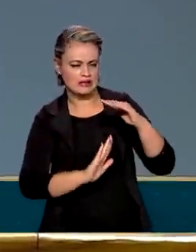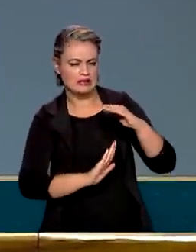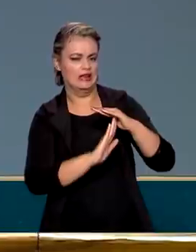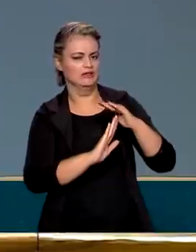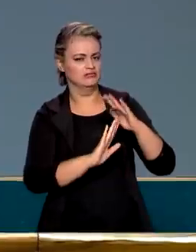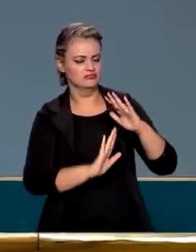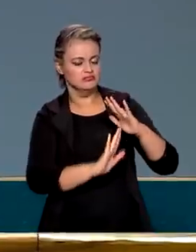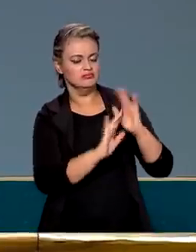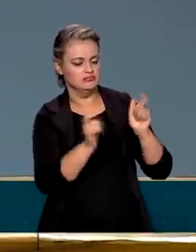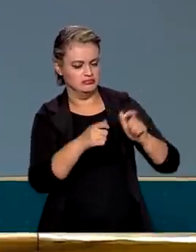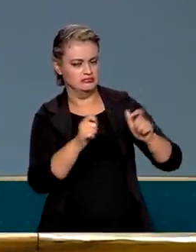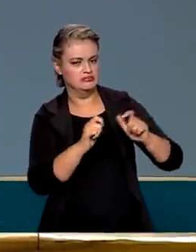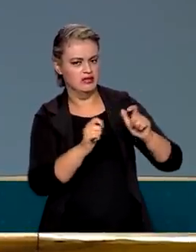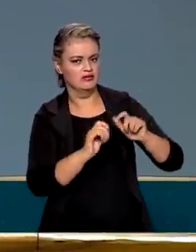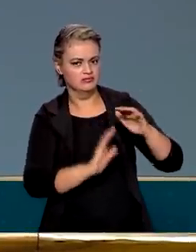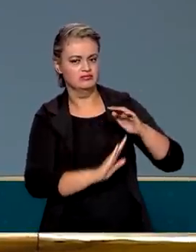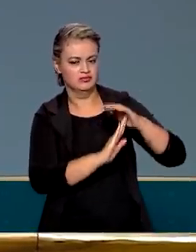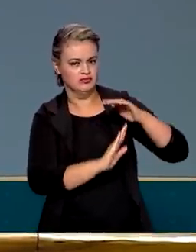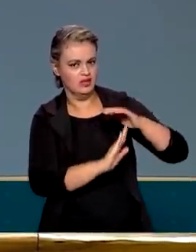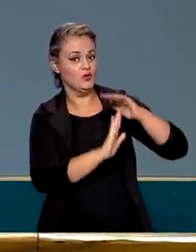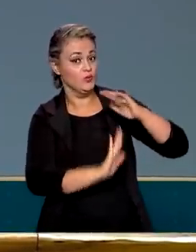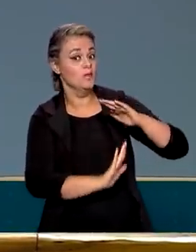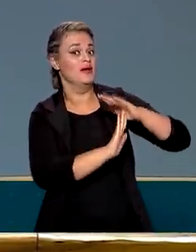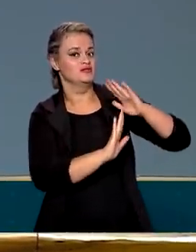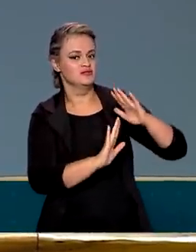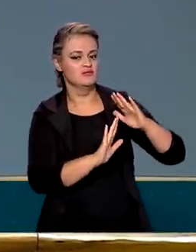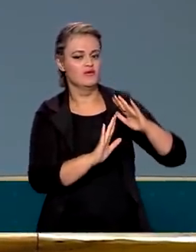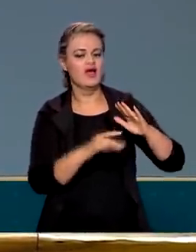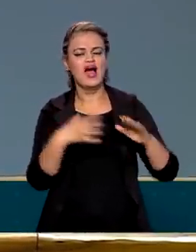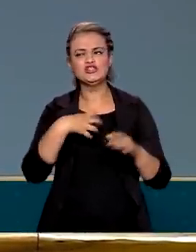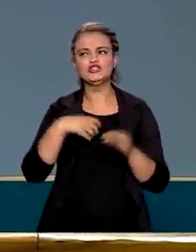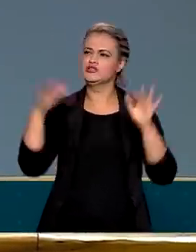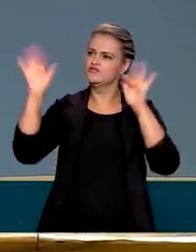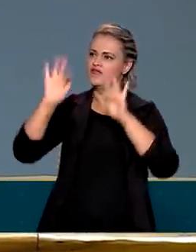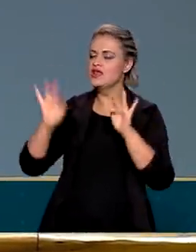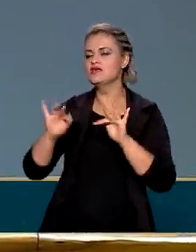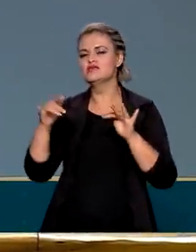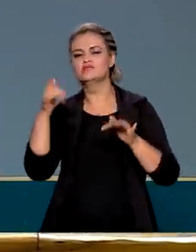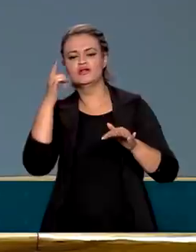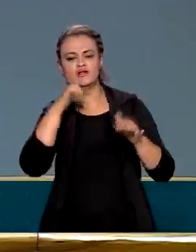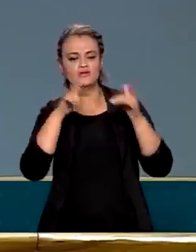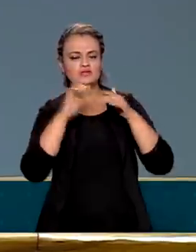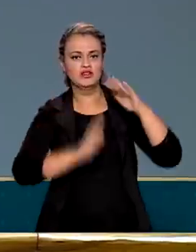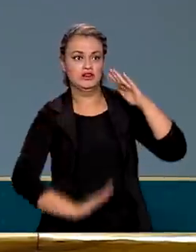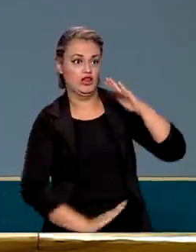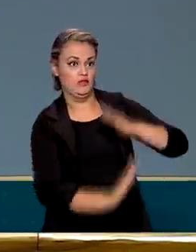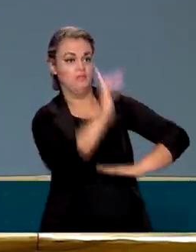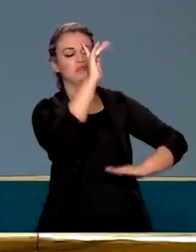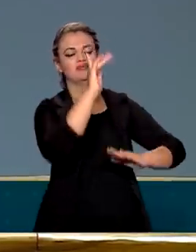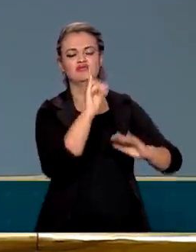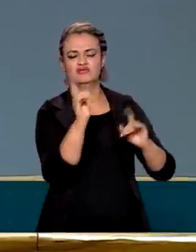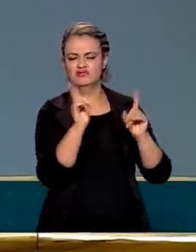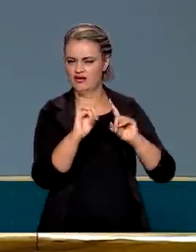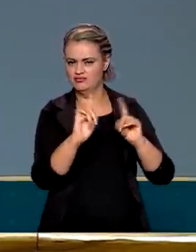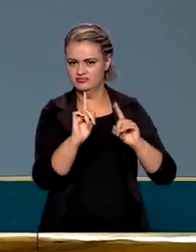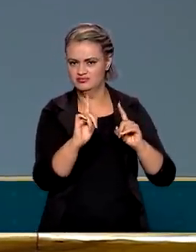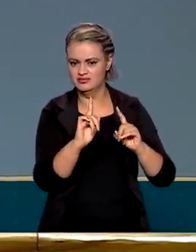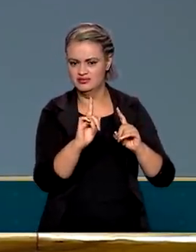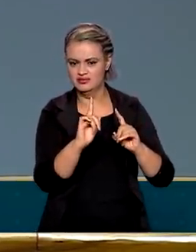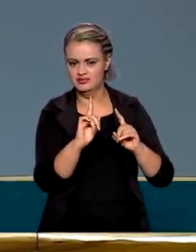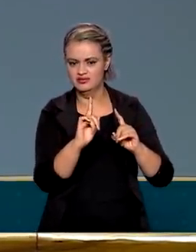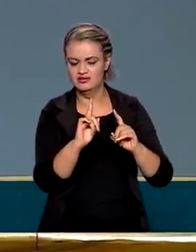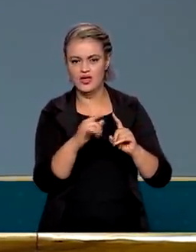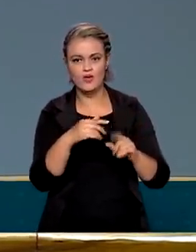nós estamos realmente, se está muito feliz porque está furando o teto, não, eu